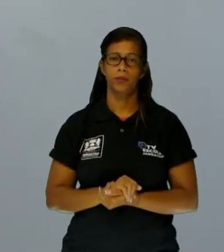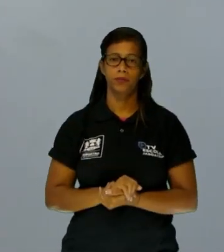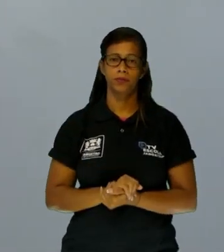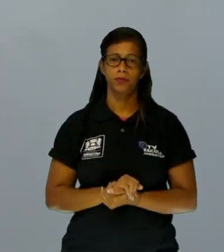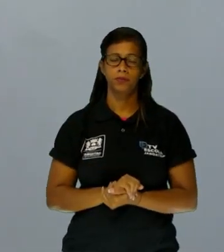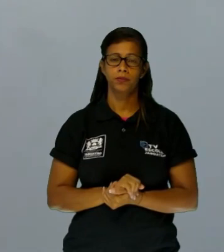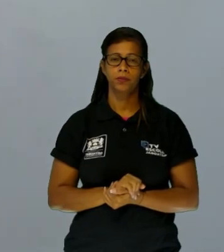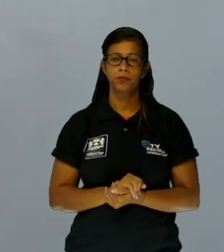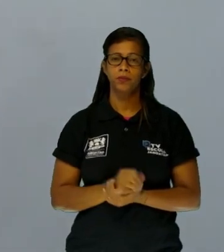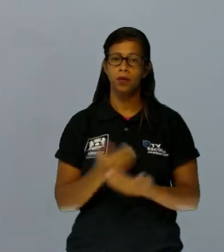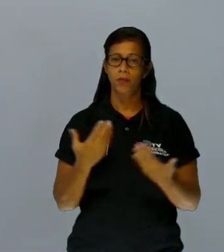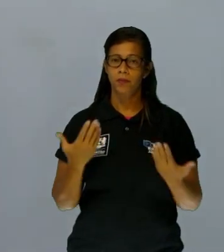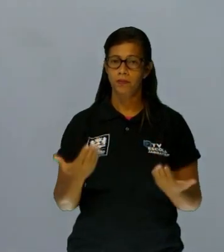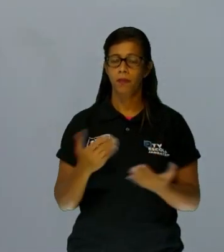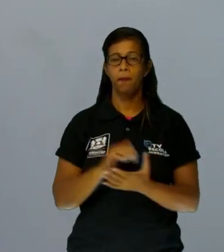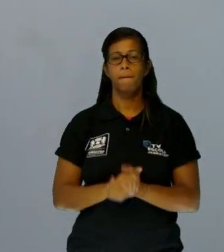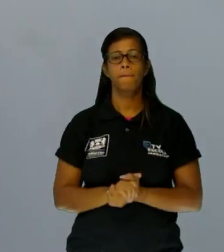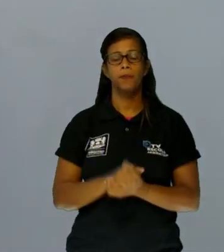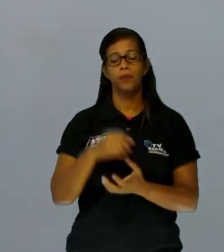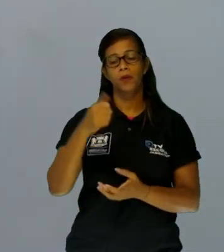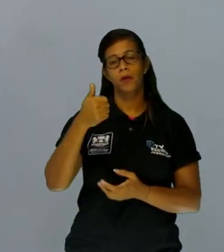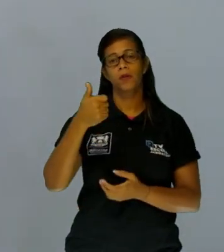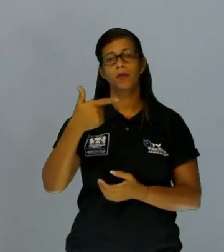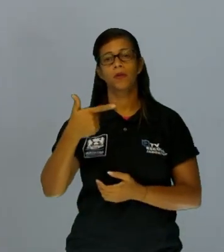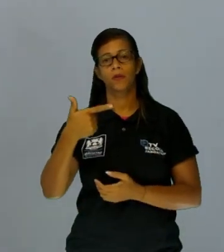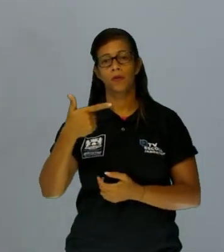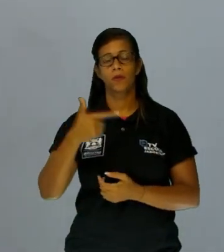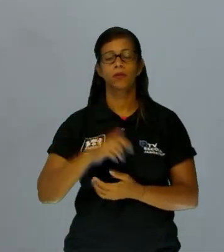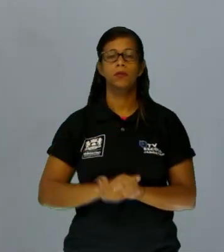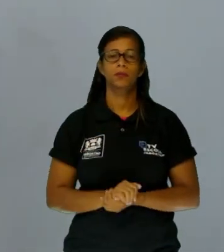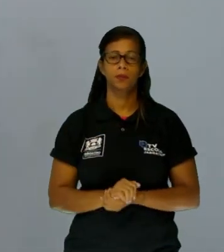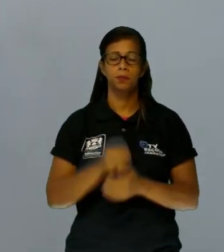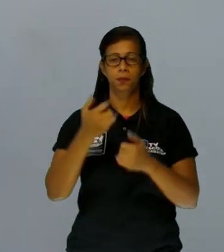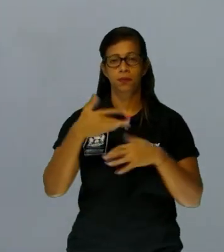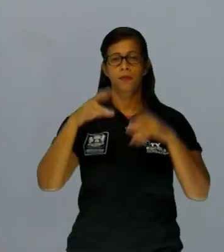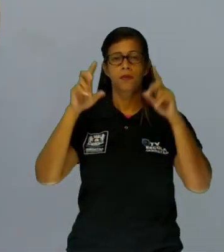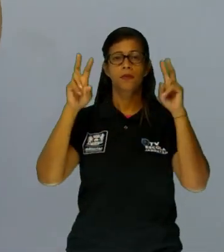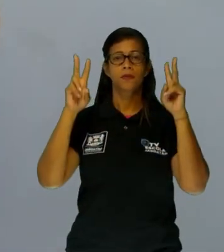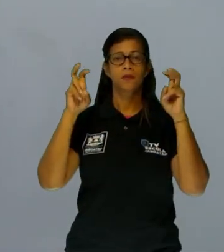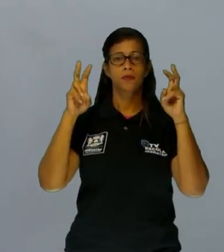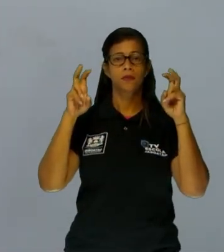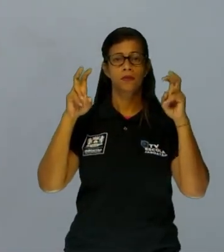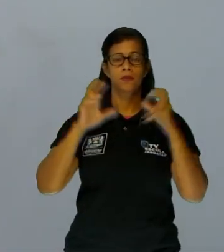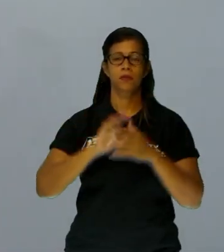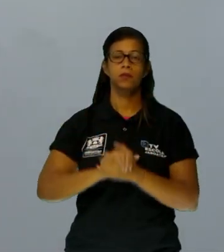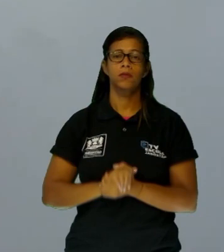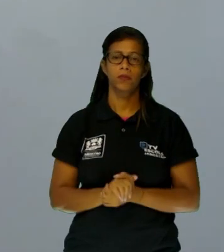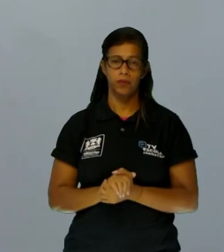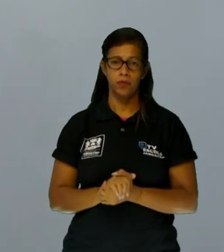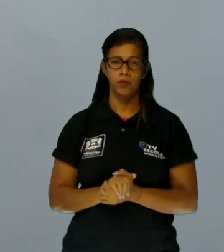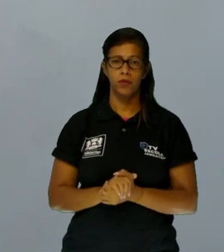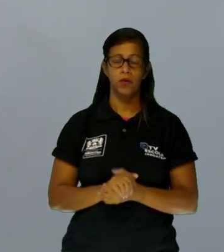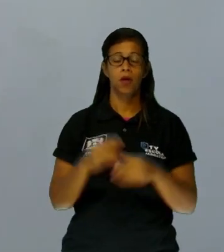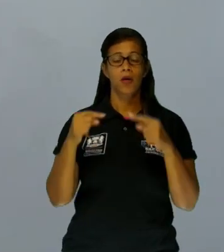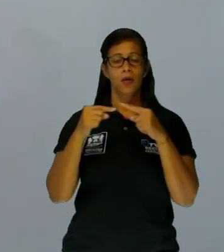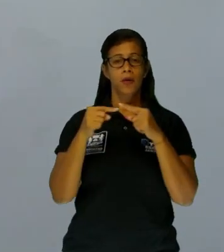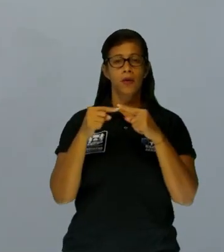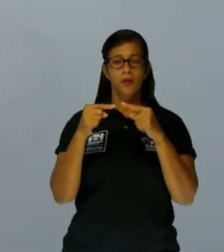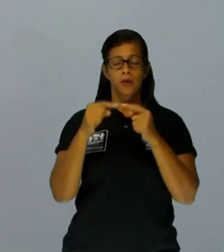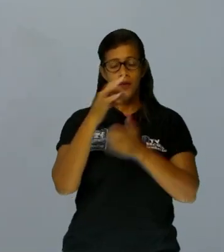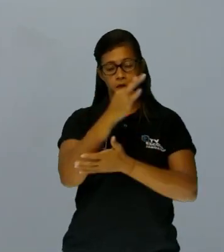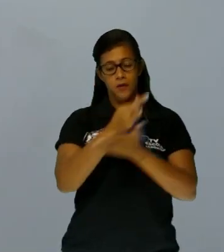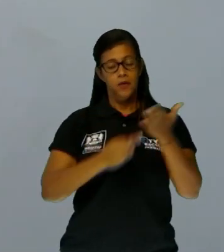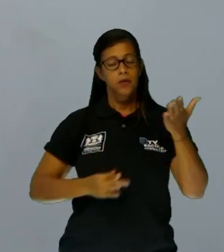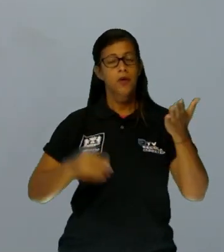Questão 12. A gente encontra o seguinte. O título está coerente com o corpo do texto, principalmente por quê?